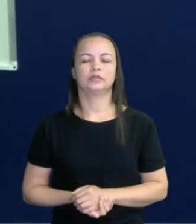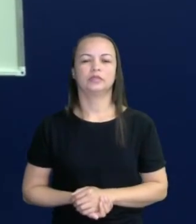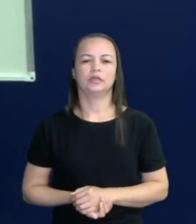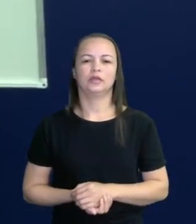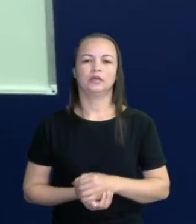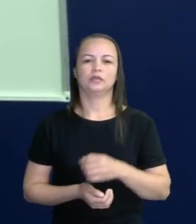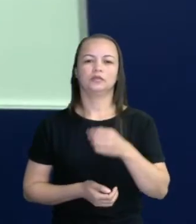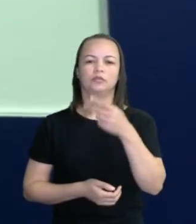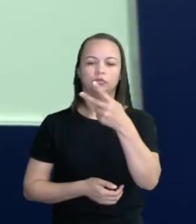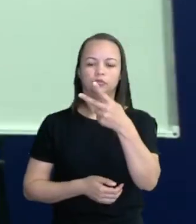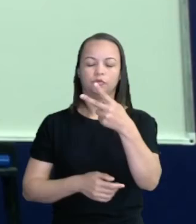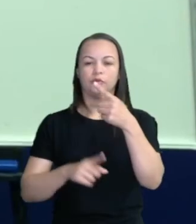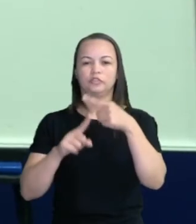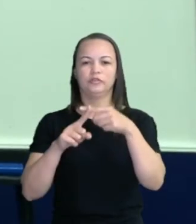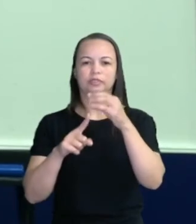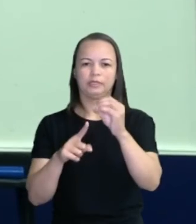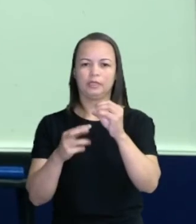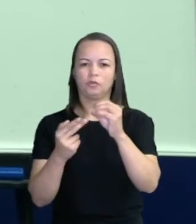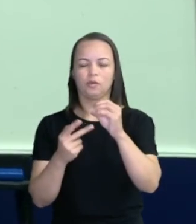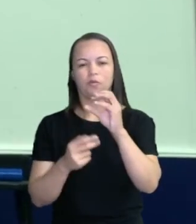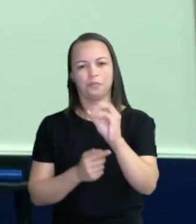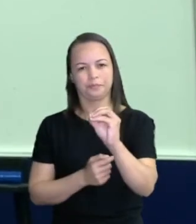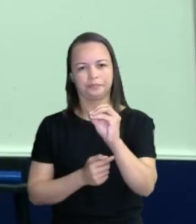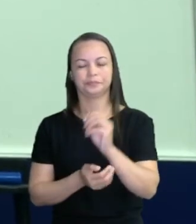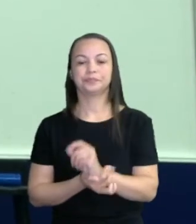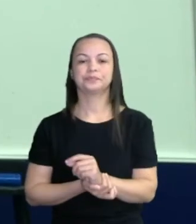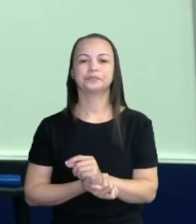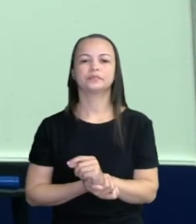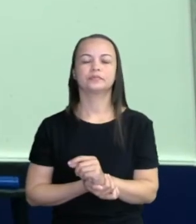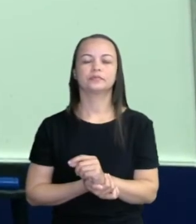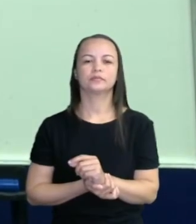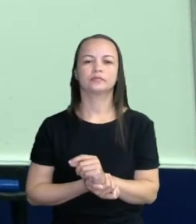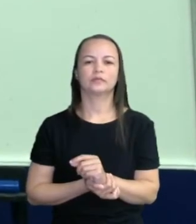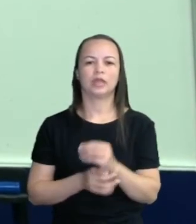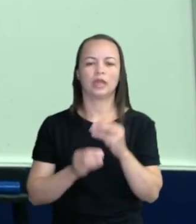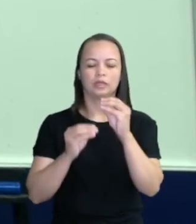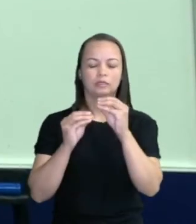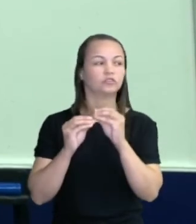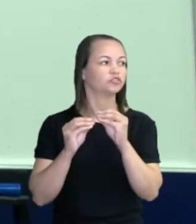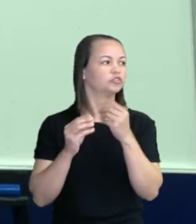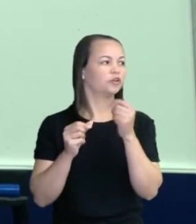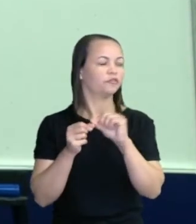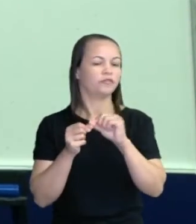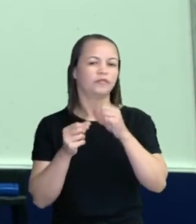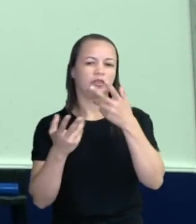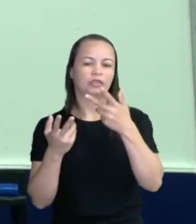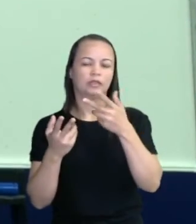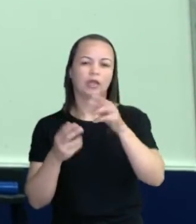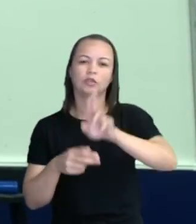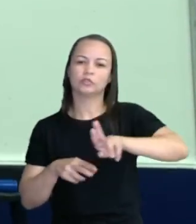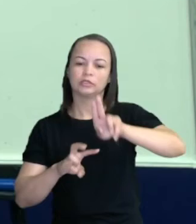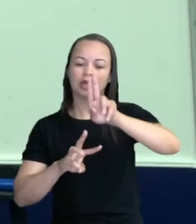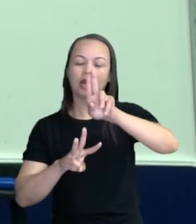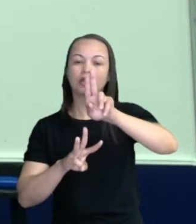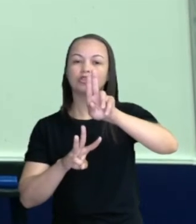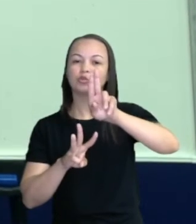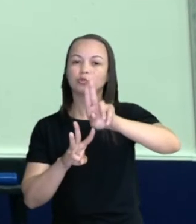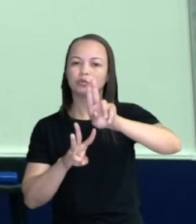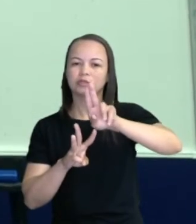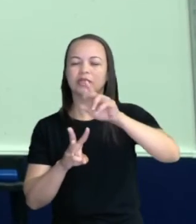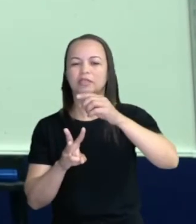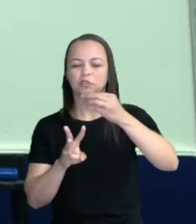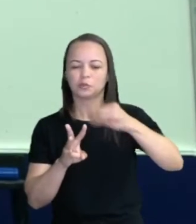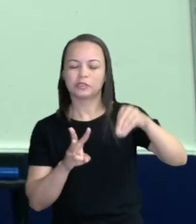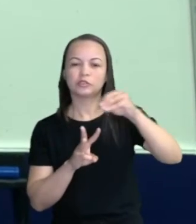Duas vezes zero, zero. Aqui eu preciso, Já fiz essa multiplicação aqui da ordem das unidades. Eu vou agora, com esse